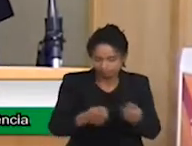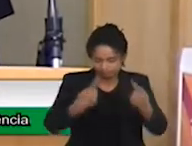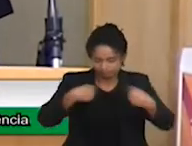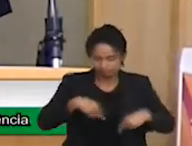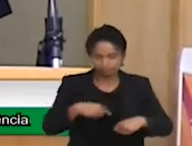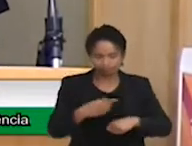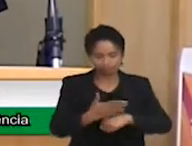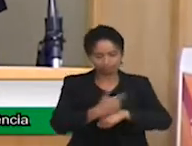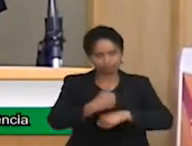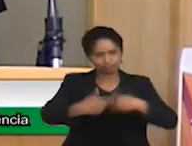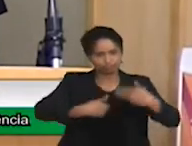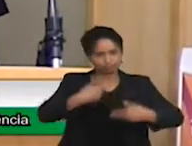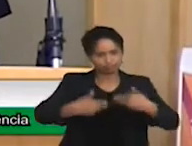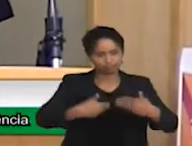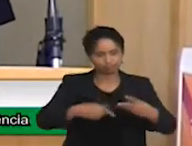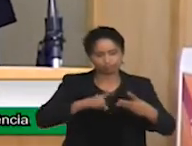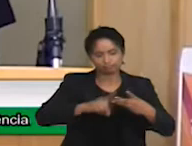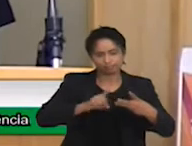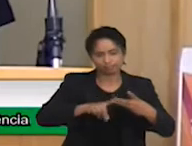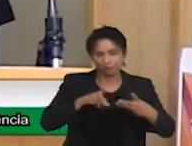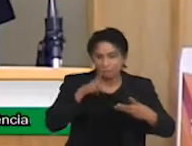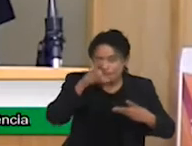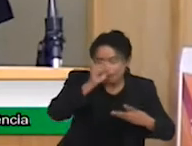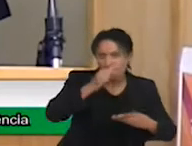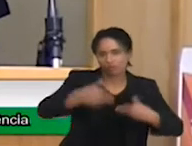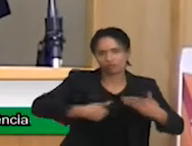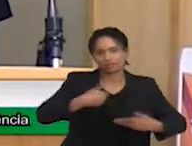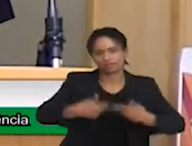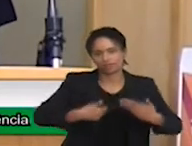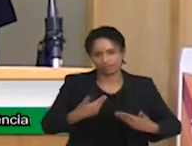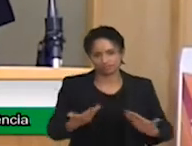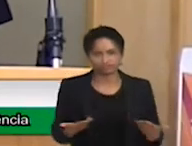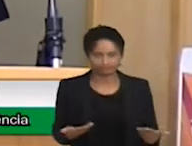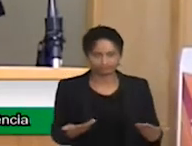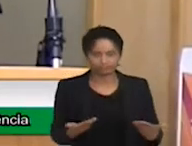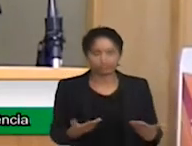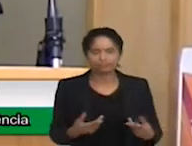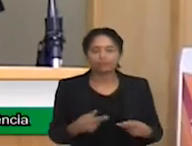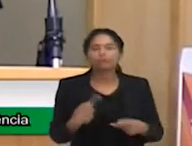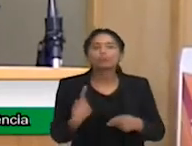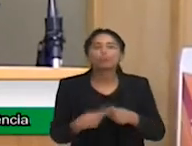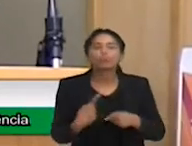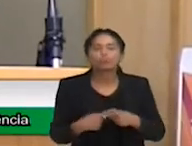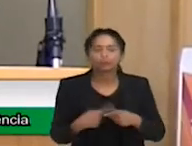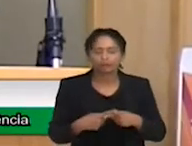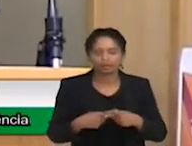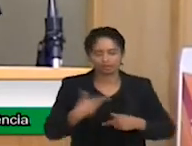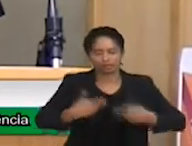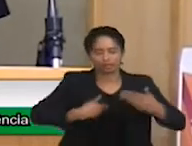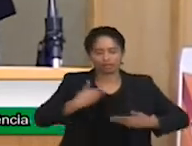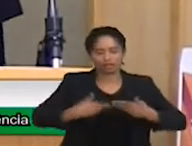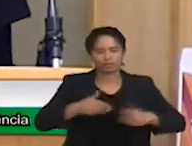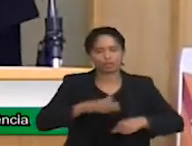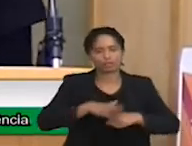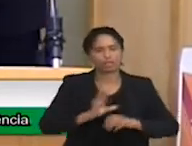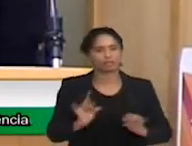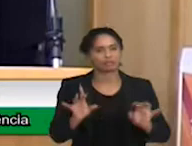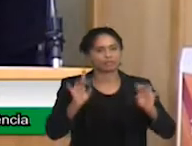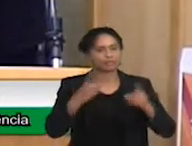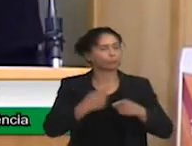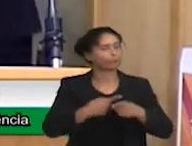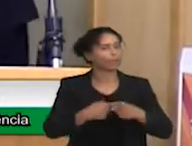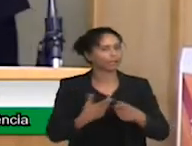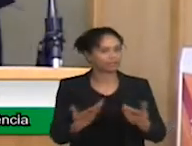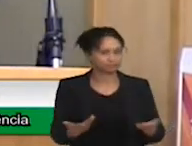precocidade e intensidade de tratamento e do porquê que esse tratamento tem que ser tão especializado. Eu vou começar